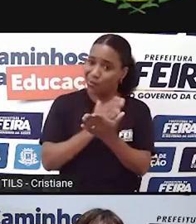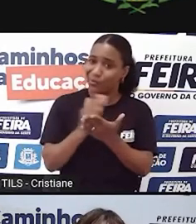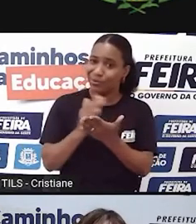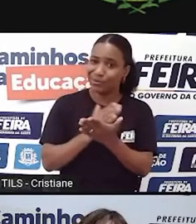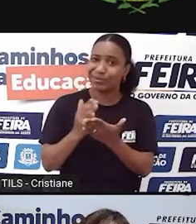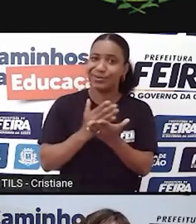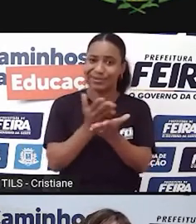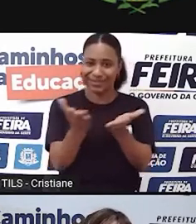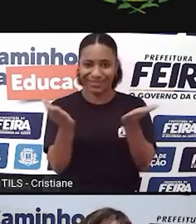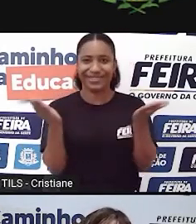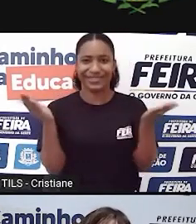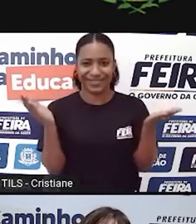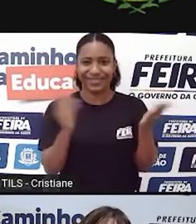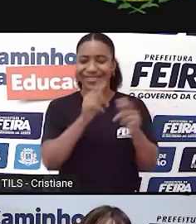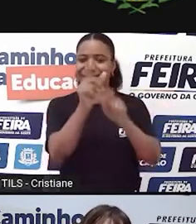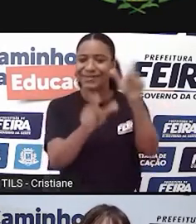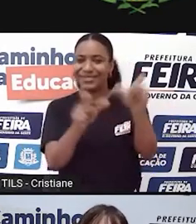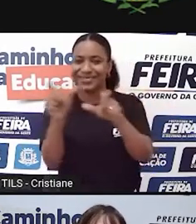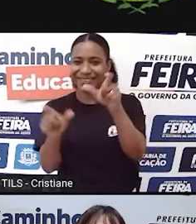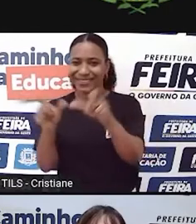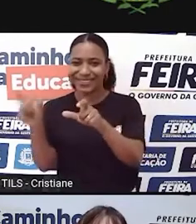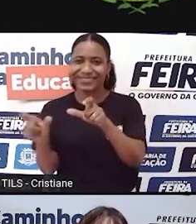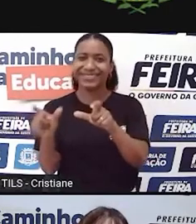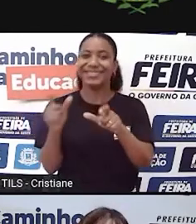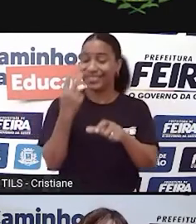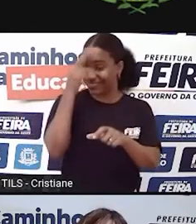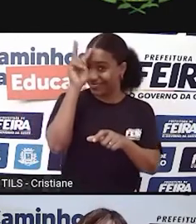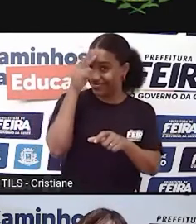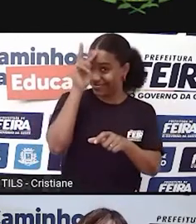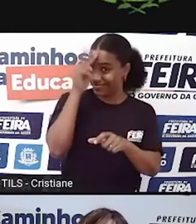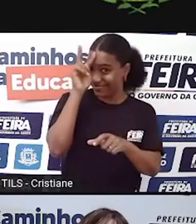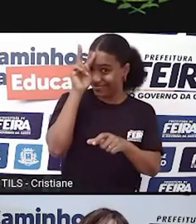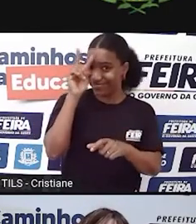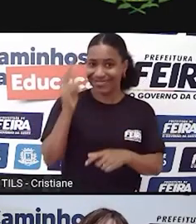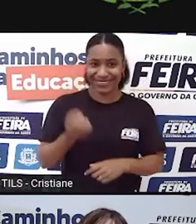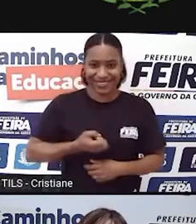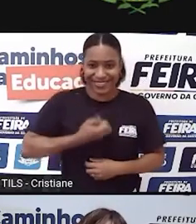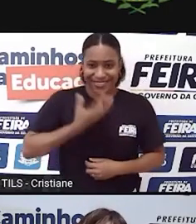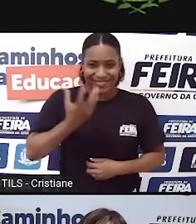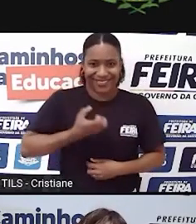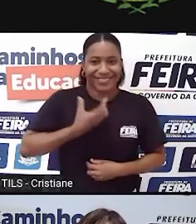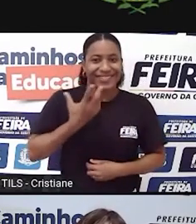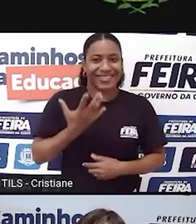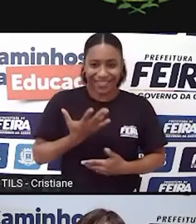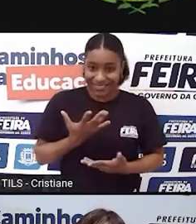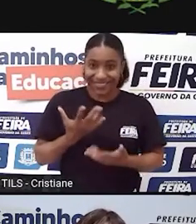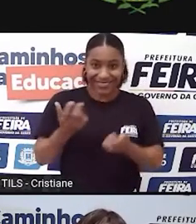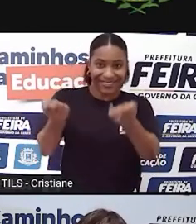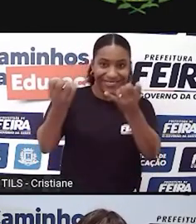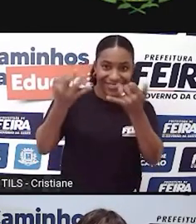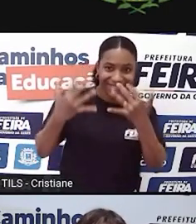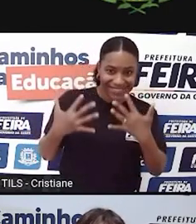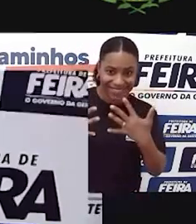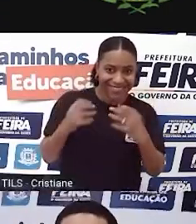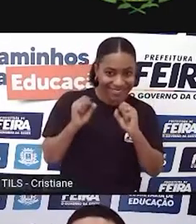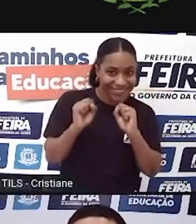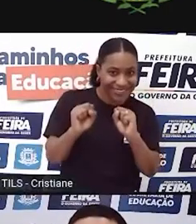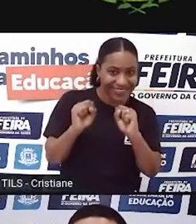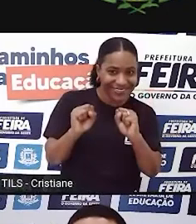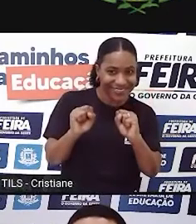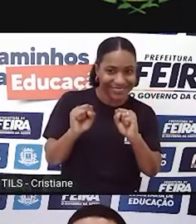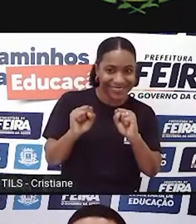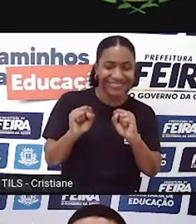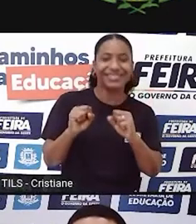personagens dessa história. Se você puder trazer para a gente, eu vou ficar superagradecido. Certo. Olha, eu